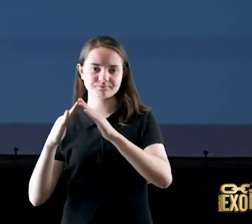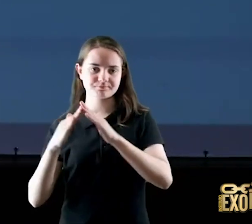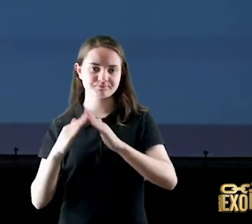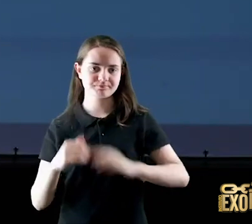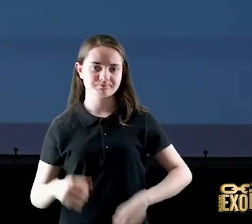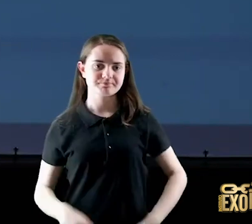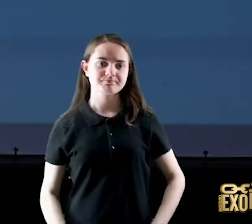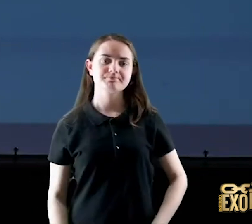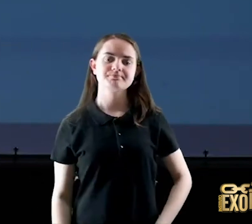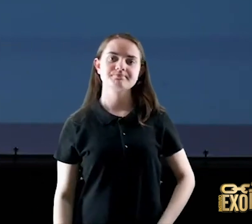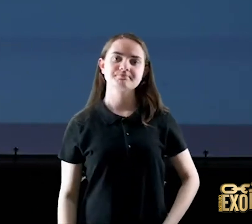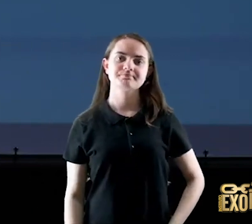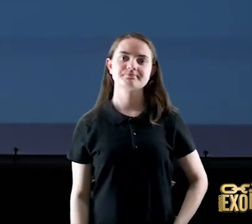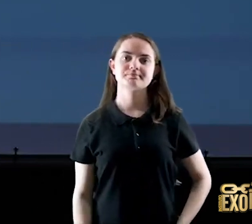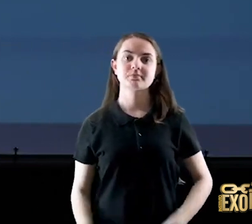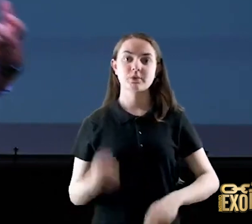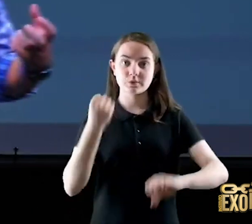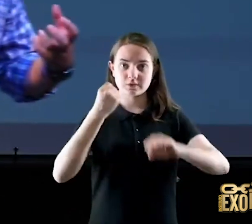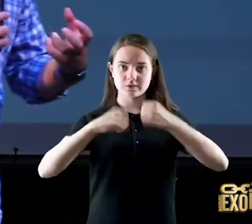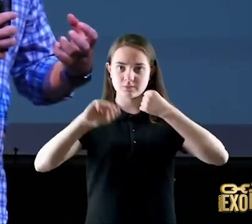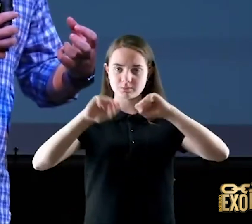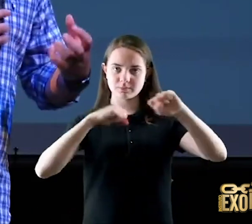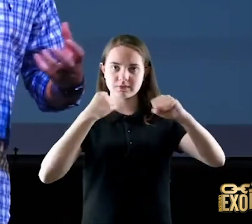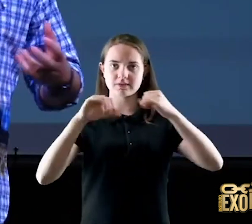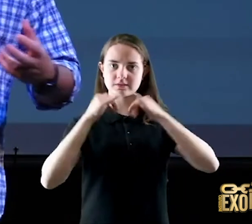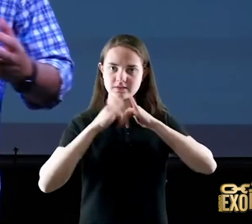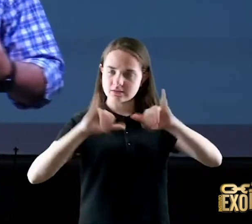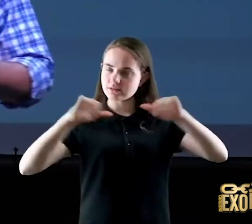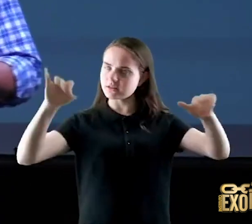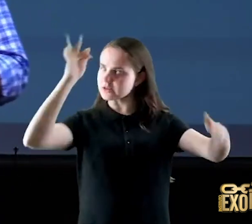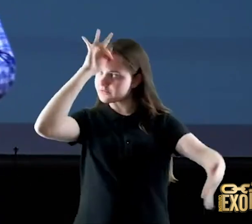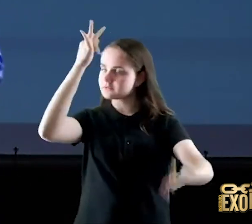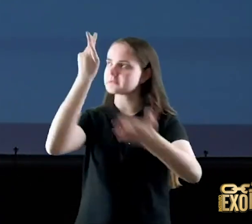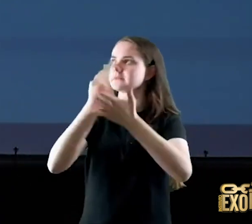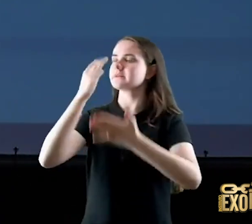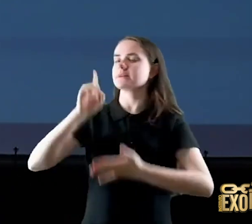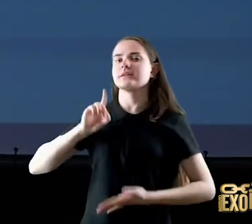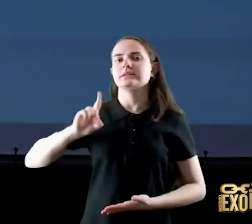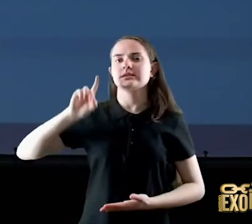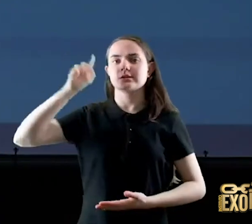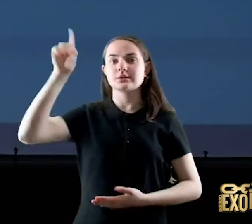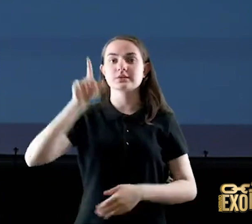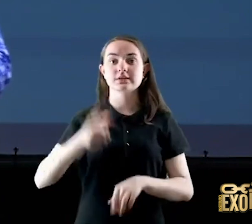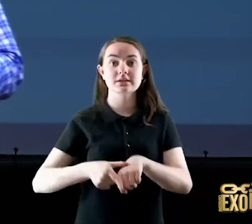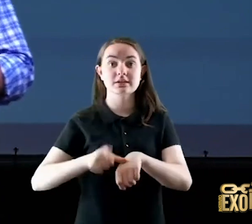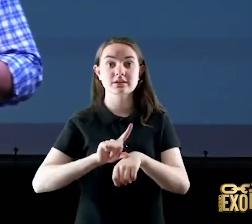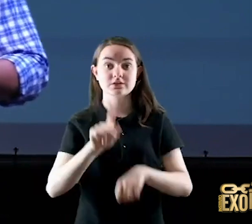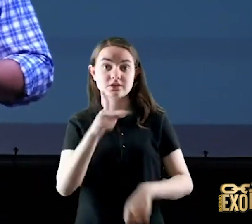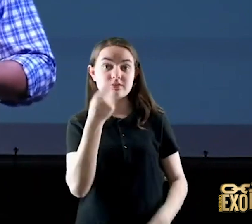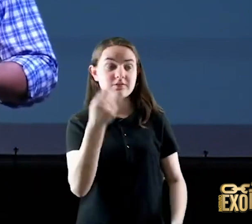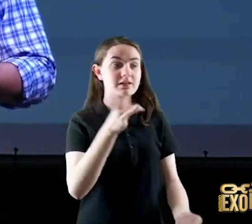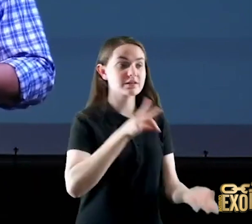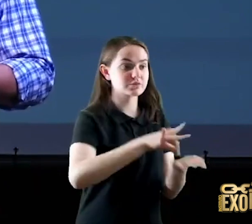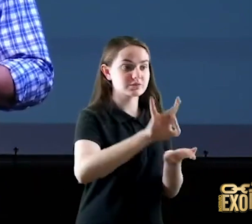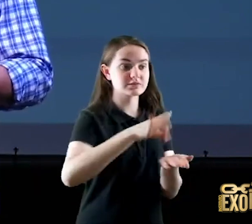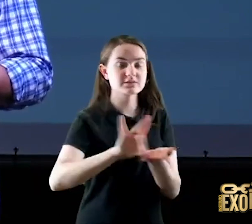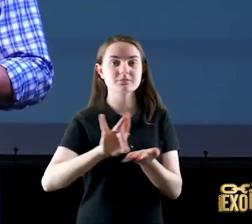salmista ele ele declara a fé dele em Deus e antes dele falar dos seus inimigos ele